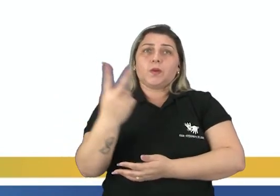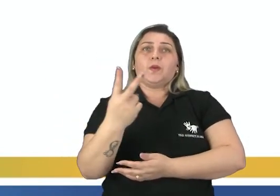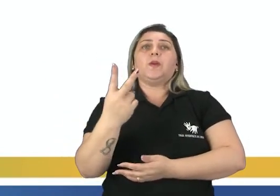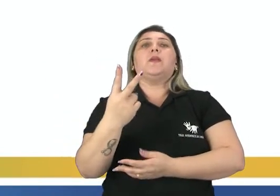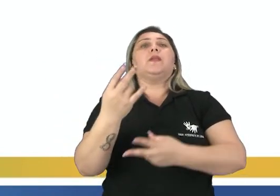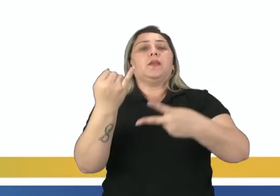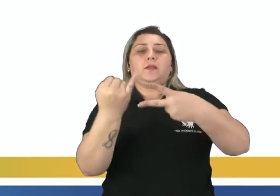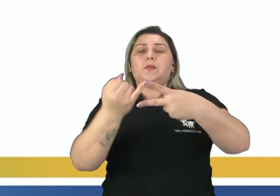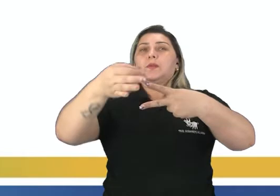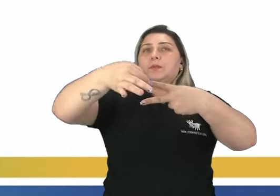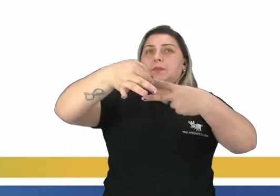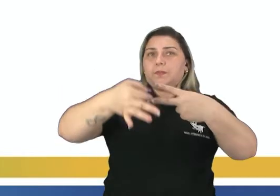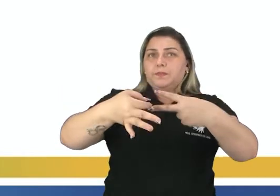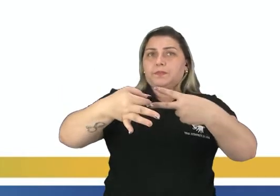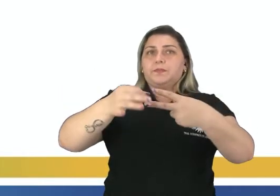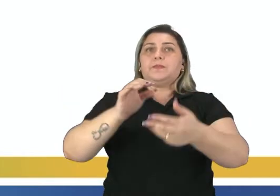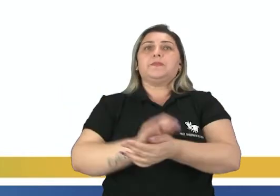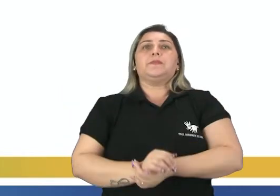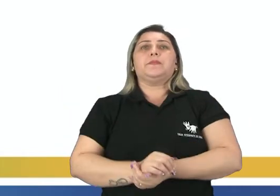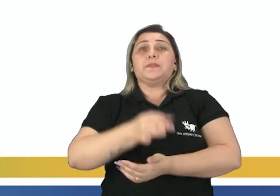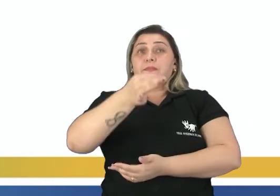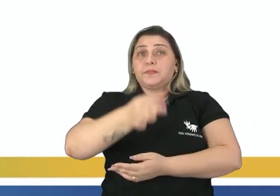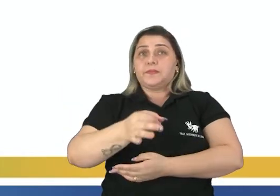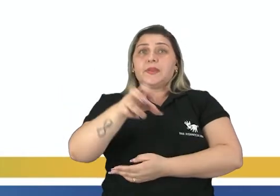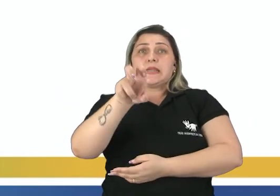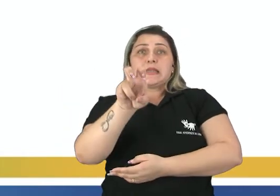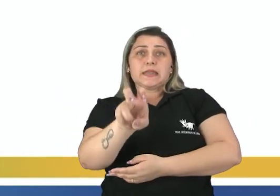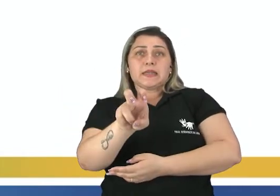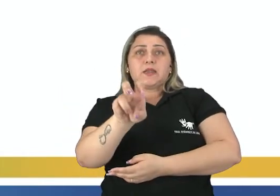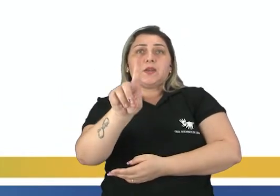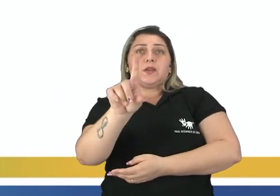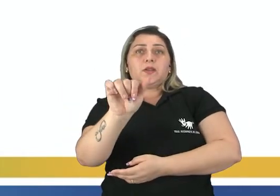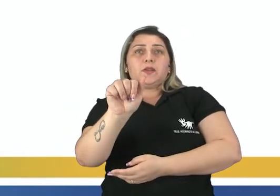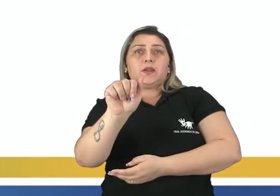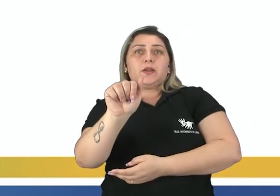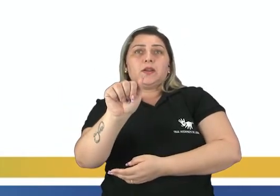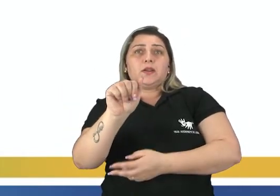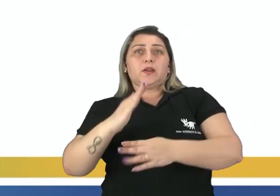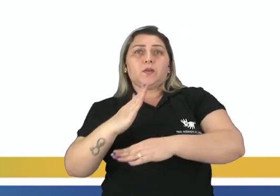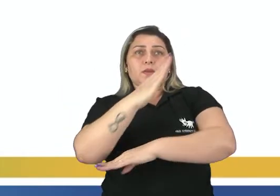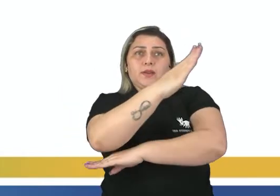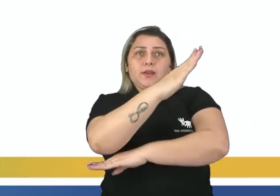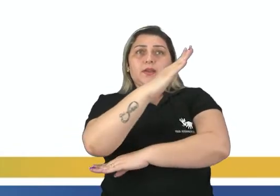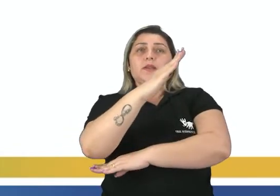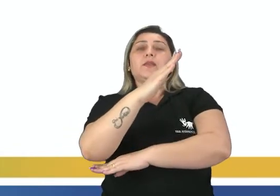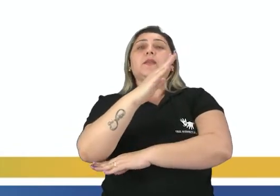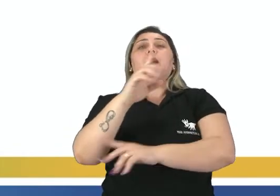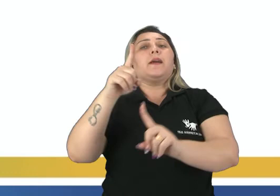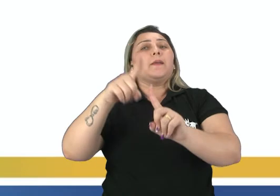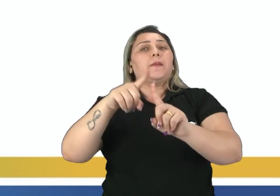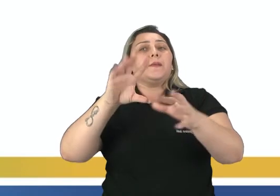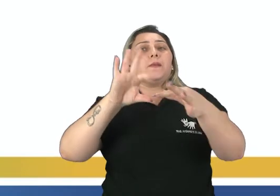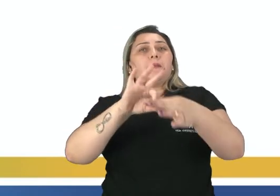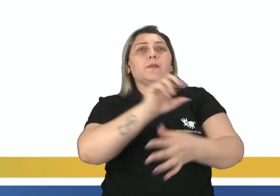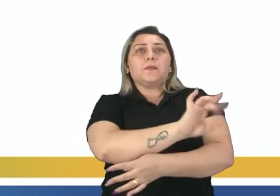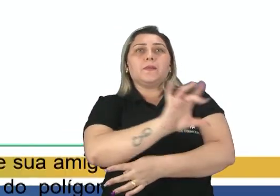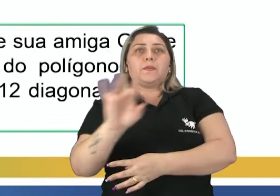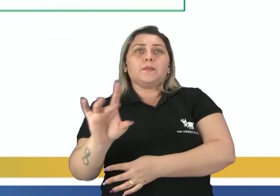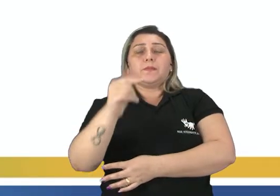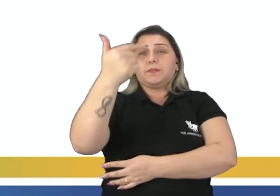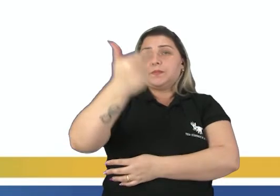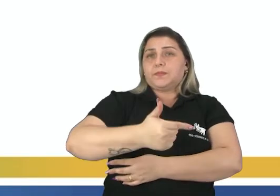correspondem aos lados do polígono, certo? Logo, há cinco diagonais saindo de cada vértice.